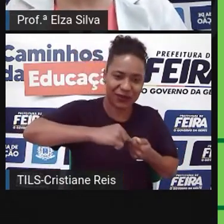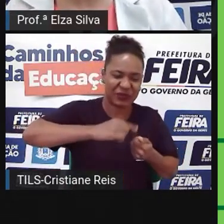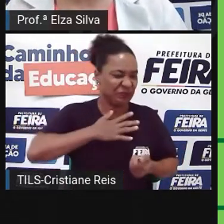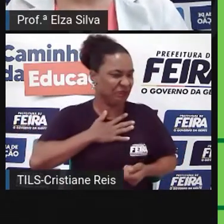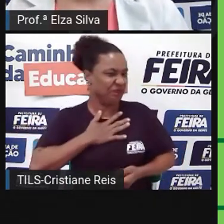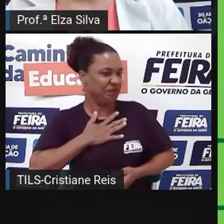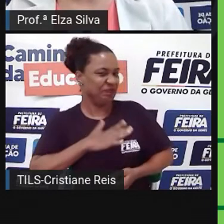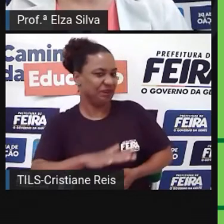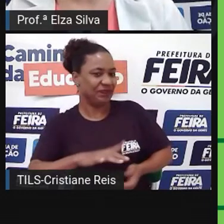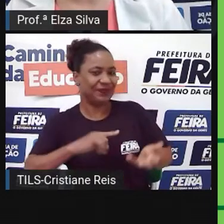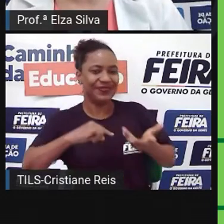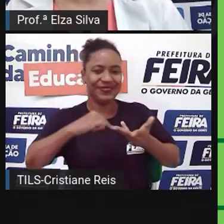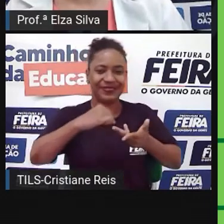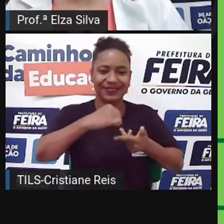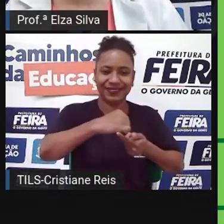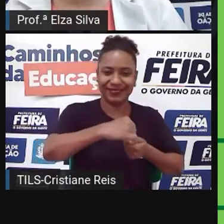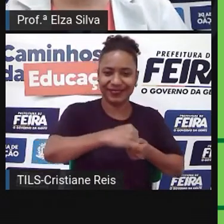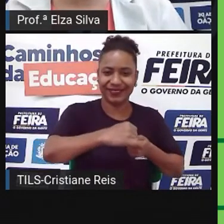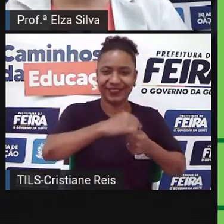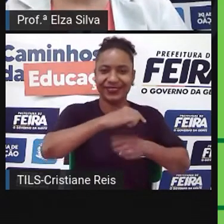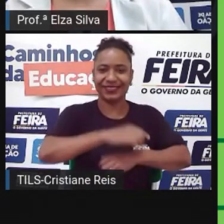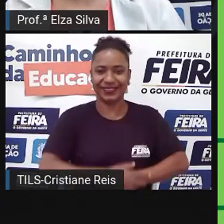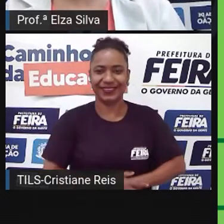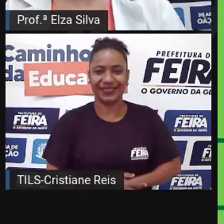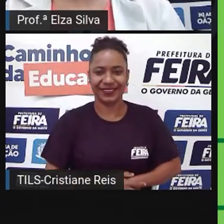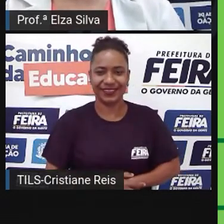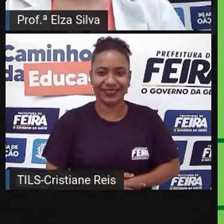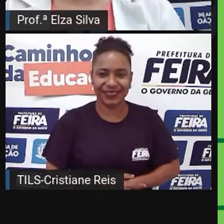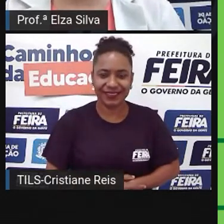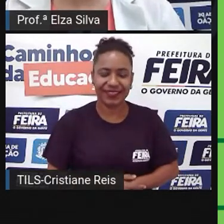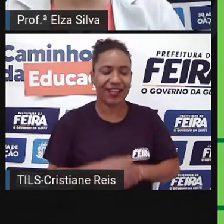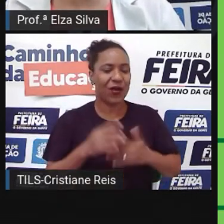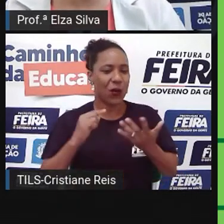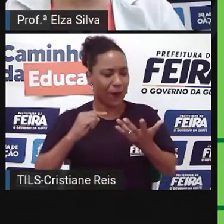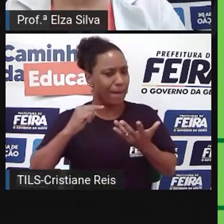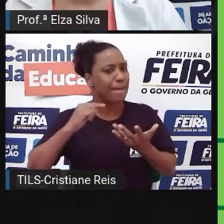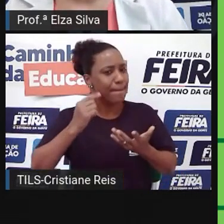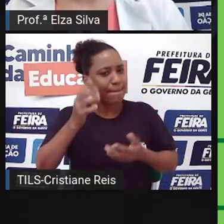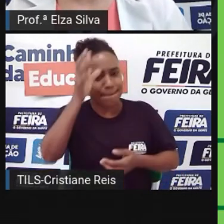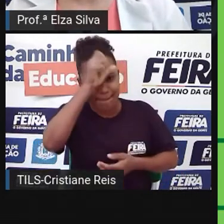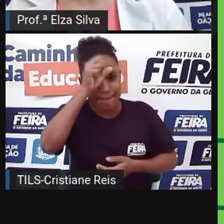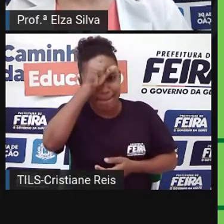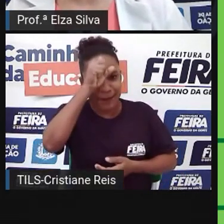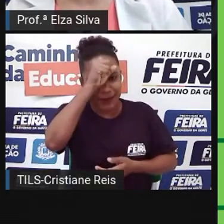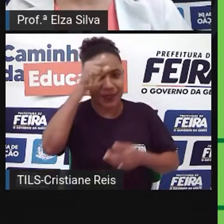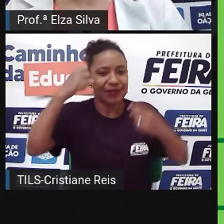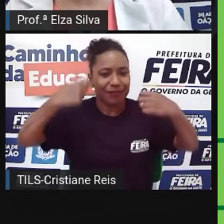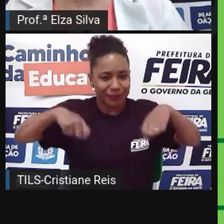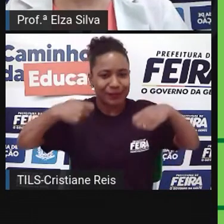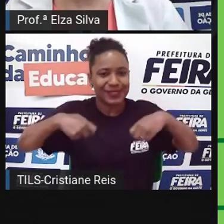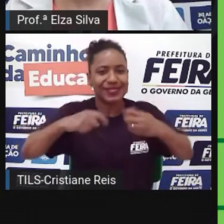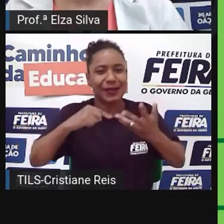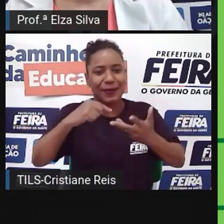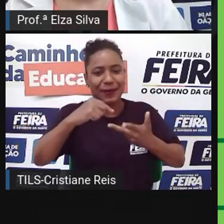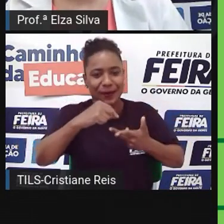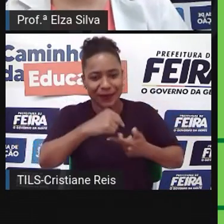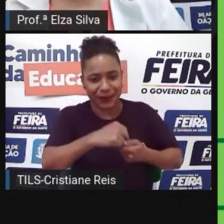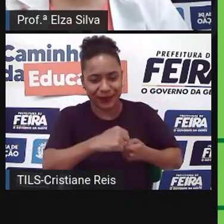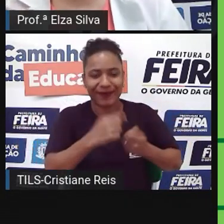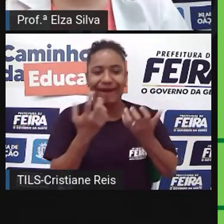desgosta Things I want to learn Coisas que quer aprender Things I am good at